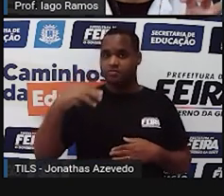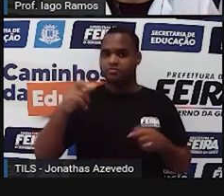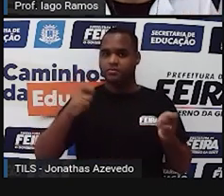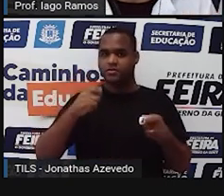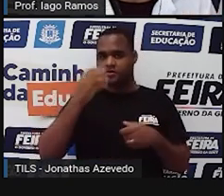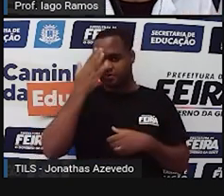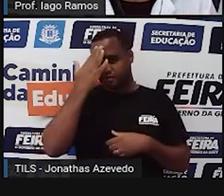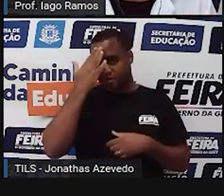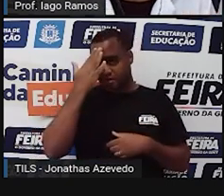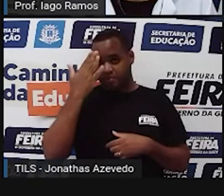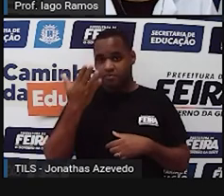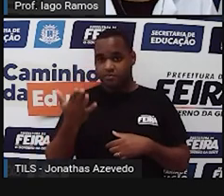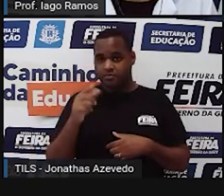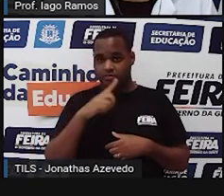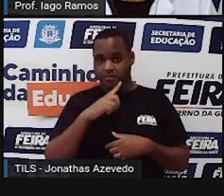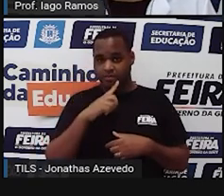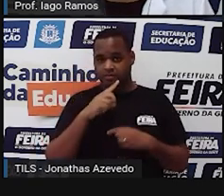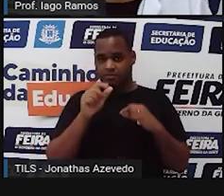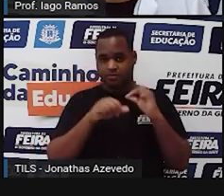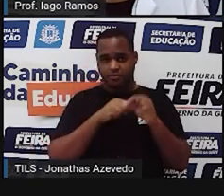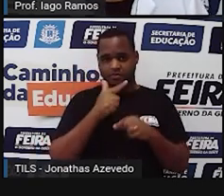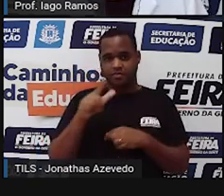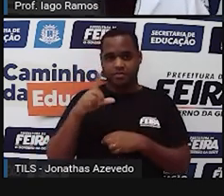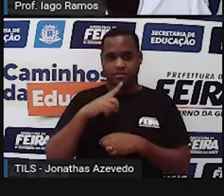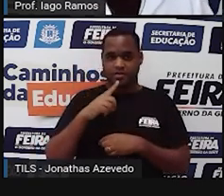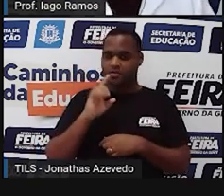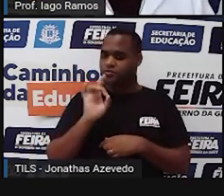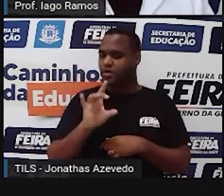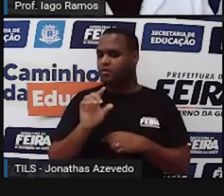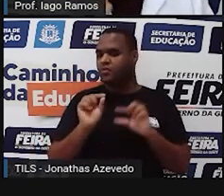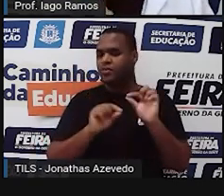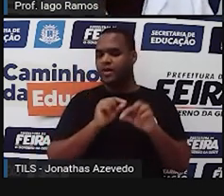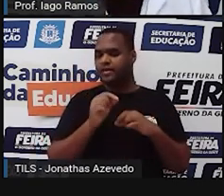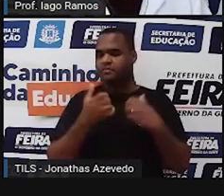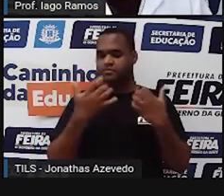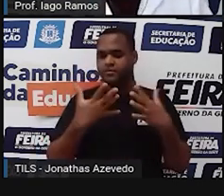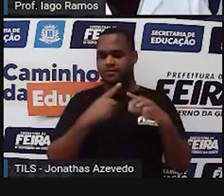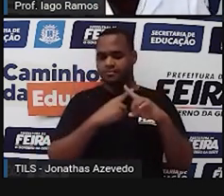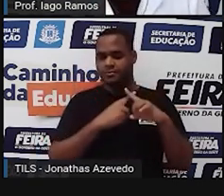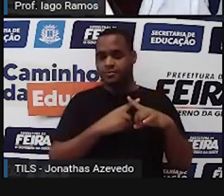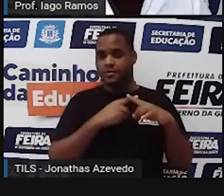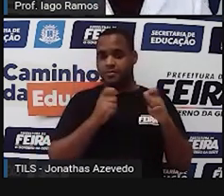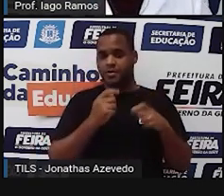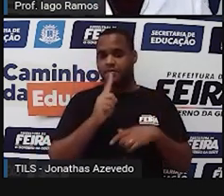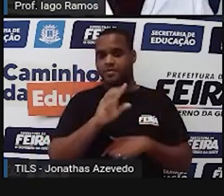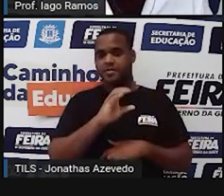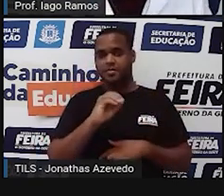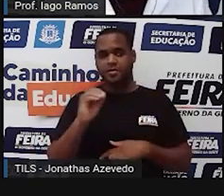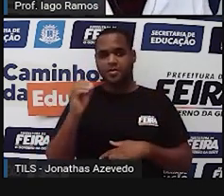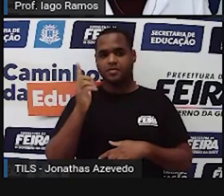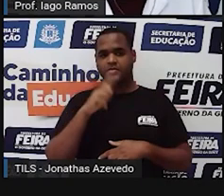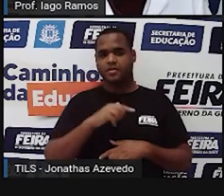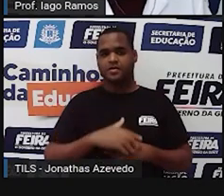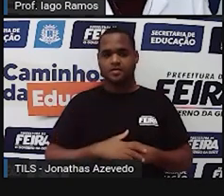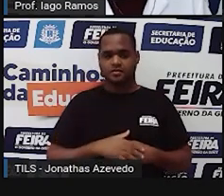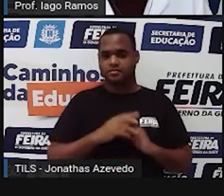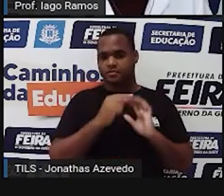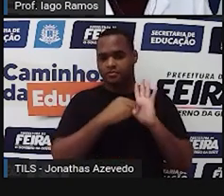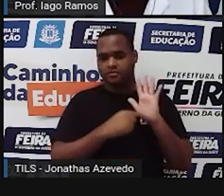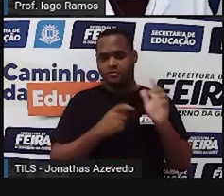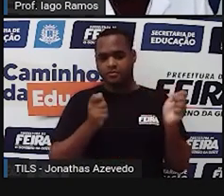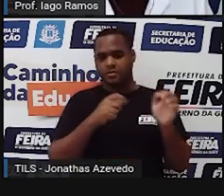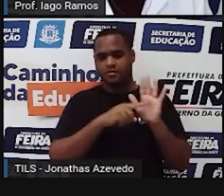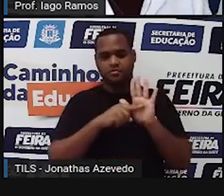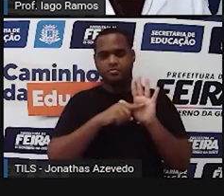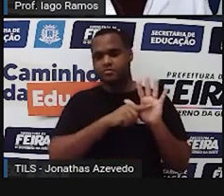que de equitômetro cúbico para decâmetro cúbico é só fazer uma multiplicação por mil. Calculadora vai nos ajudar,